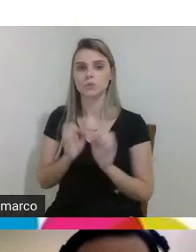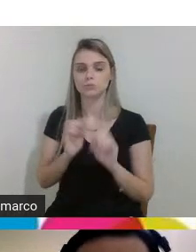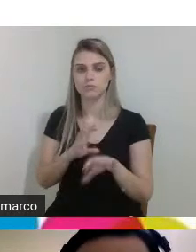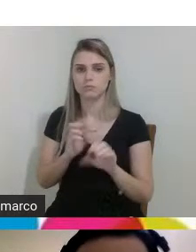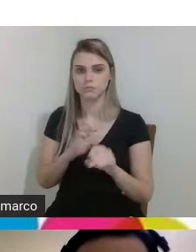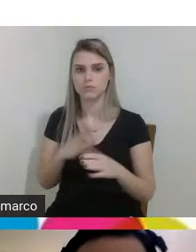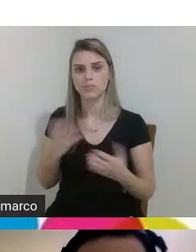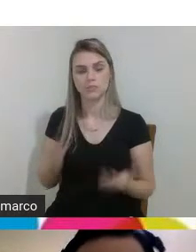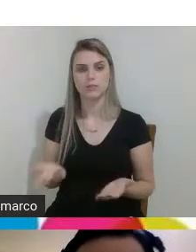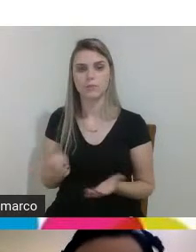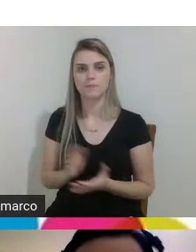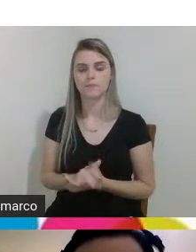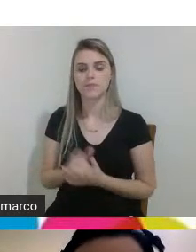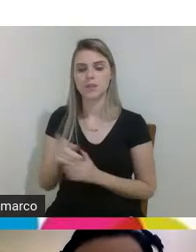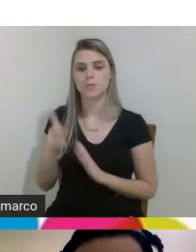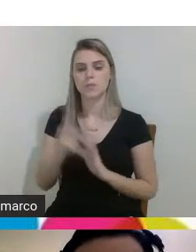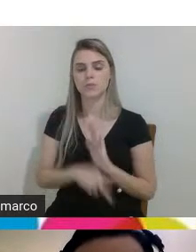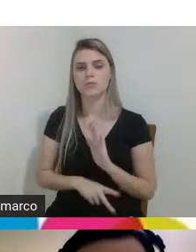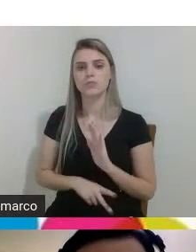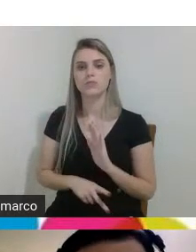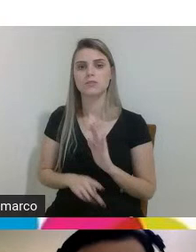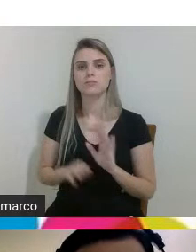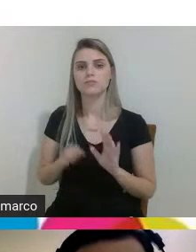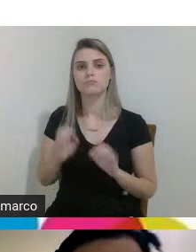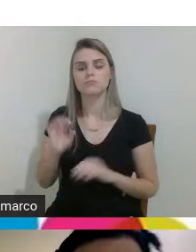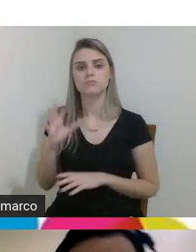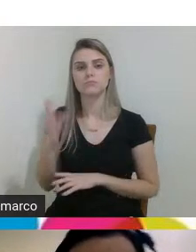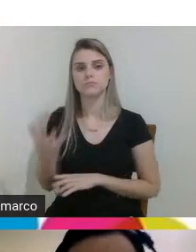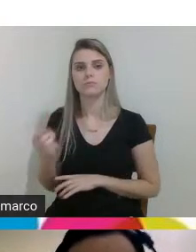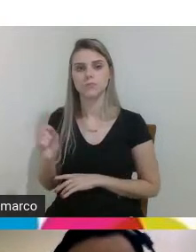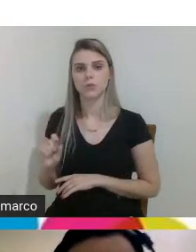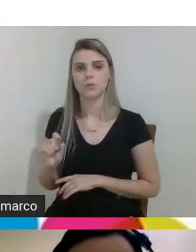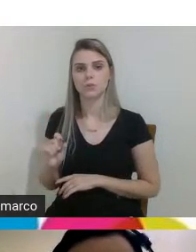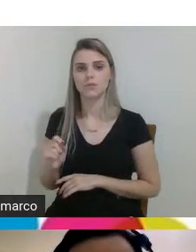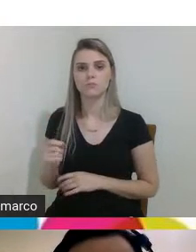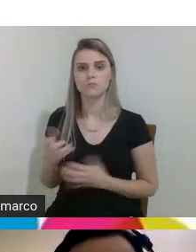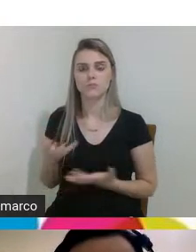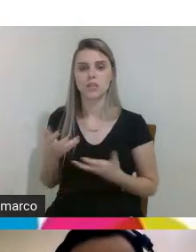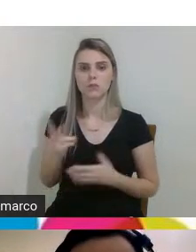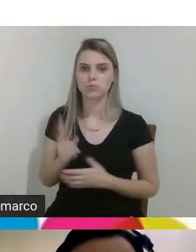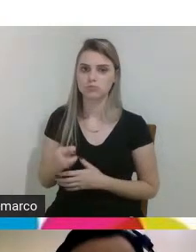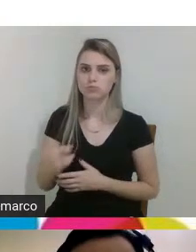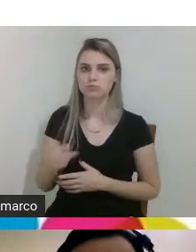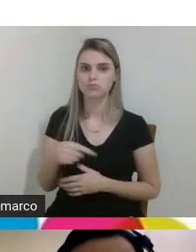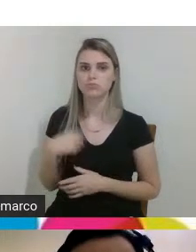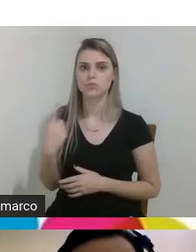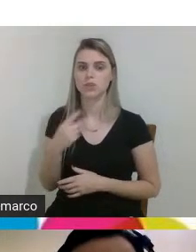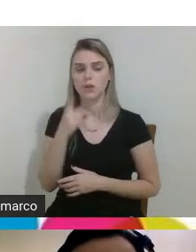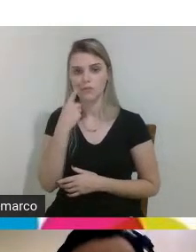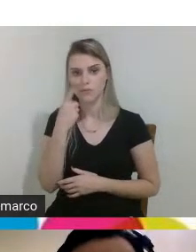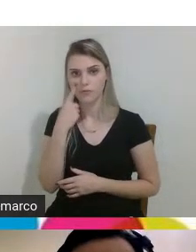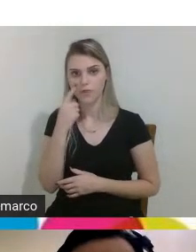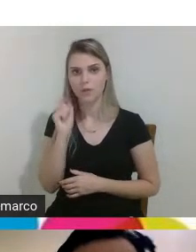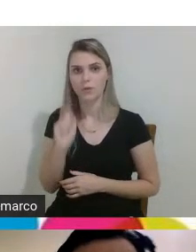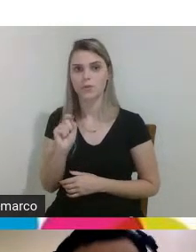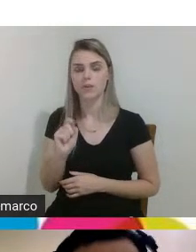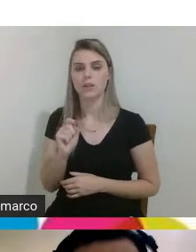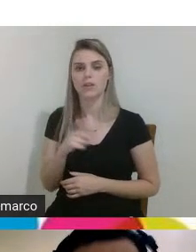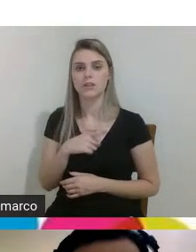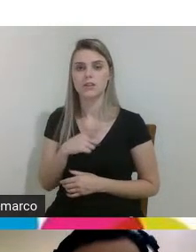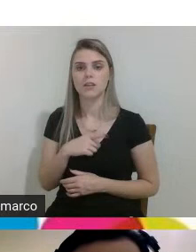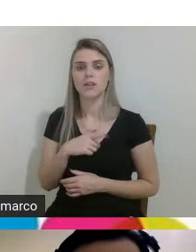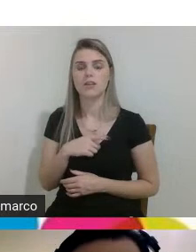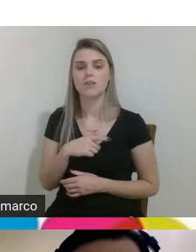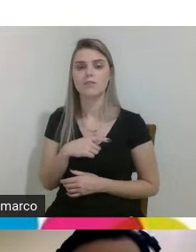esses projetos aí caso né queiram dar continuidade a gente viu que tiveram bastante